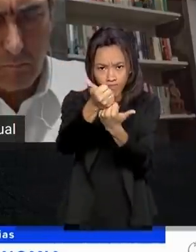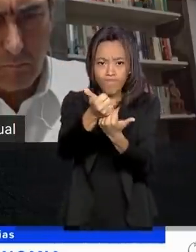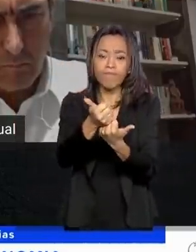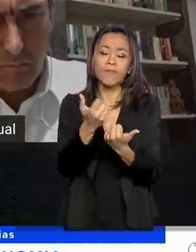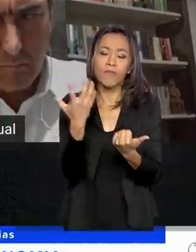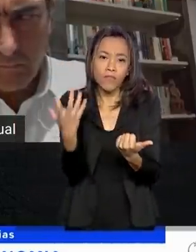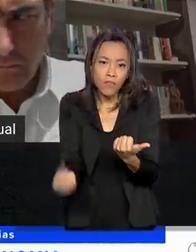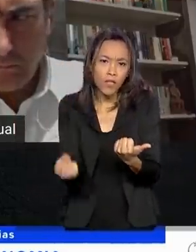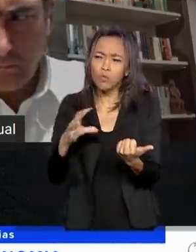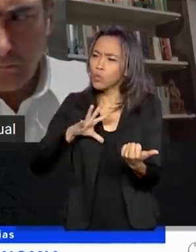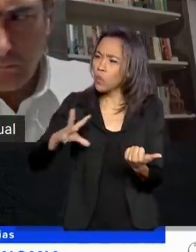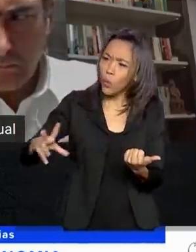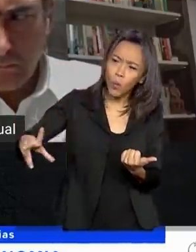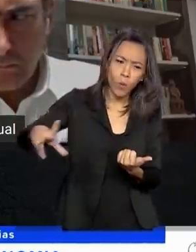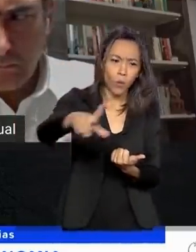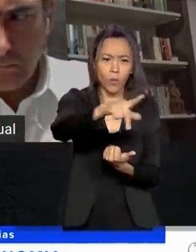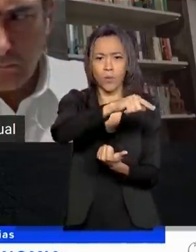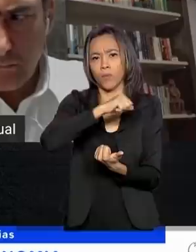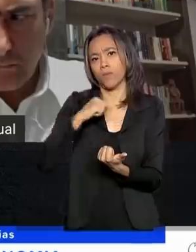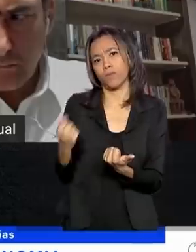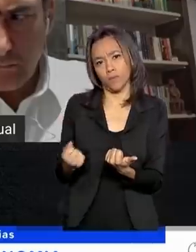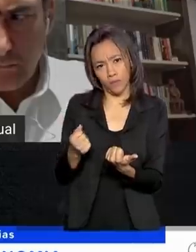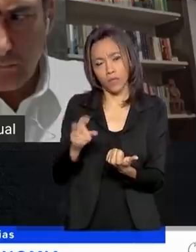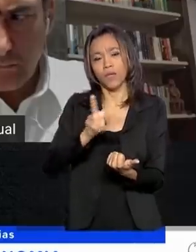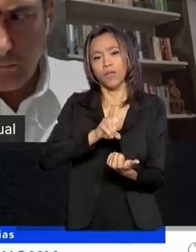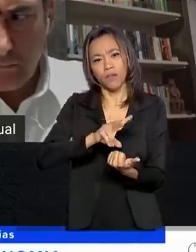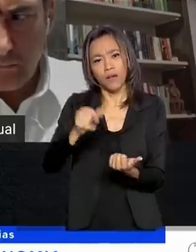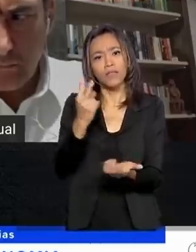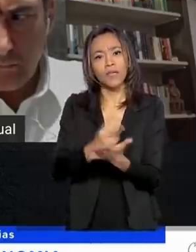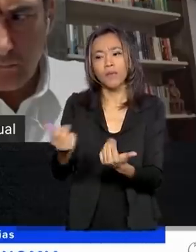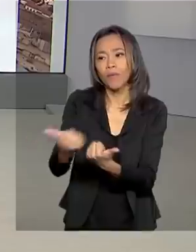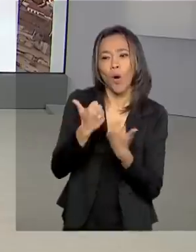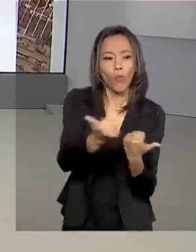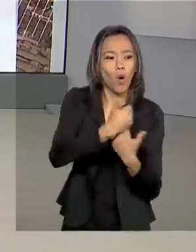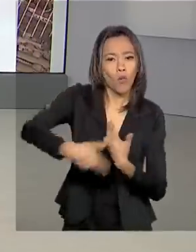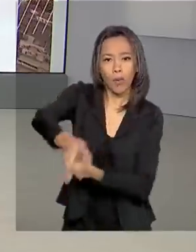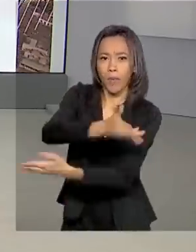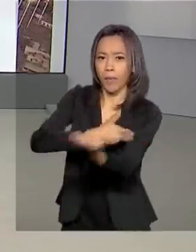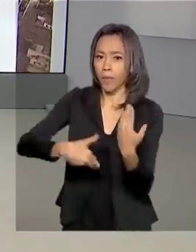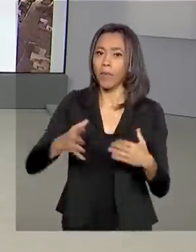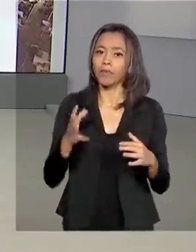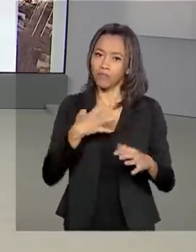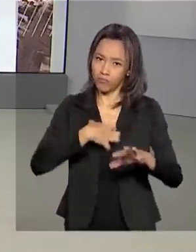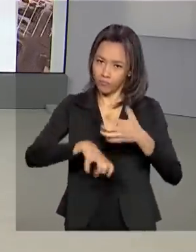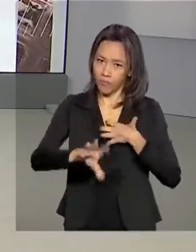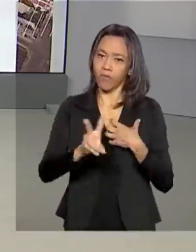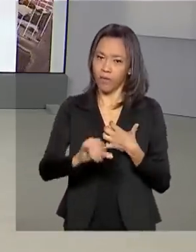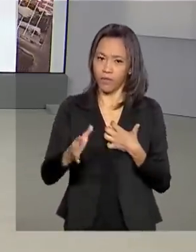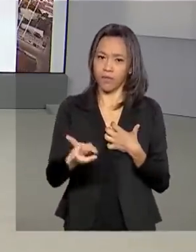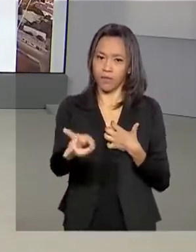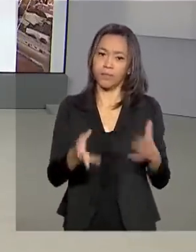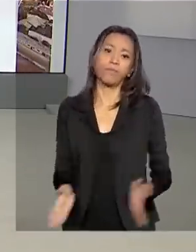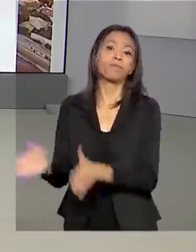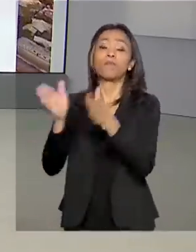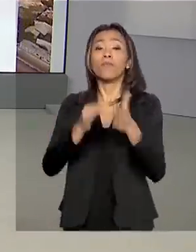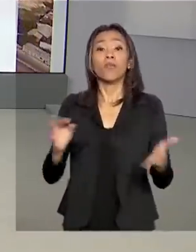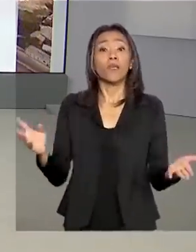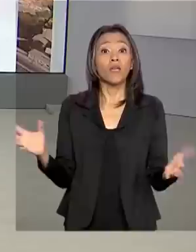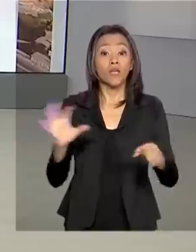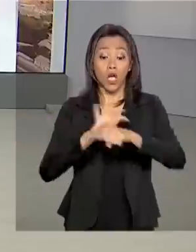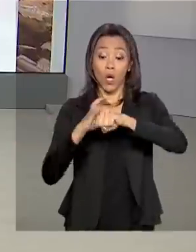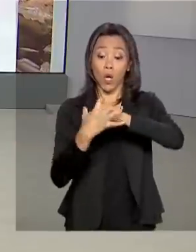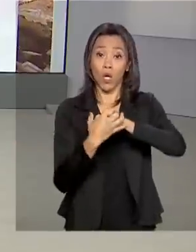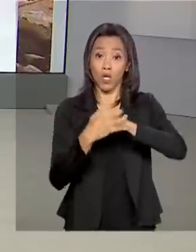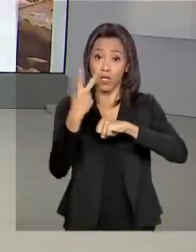contribuir todos nós. E o clima será sempre de cooperação. Olha, e os casos de coronavírus no Brasil